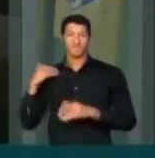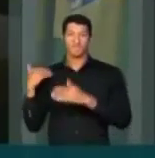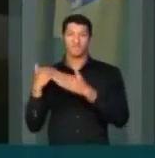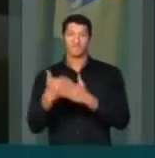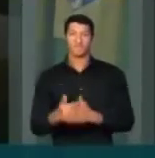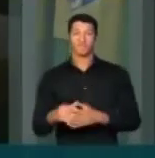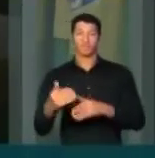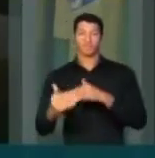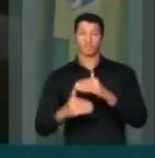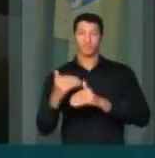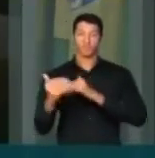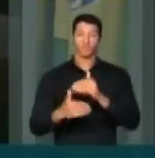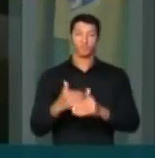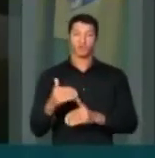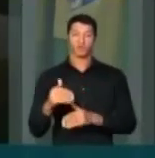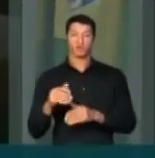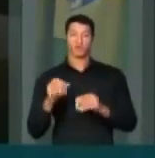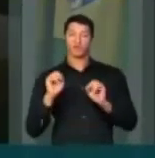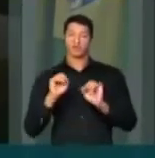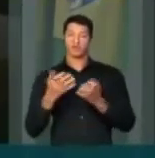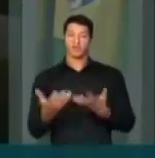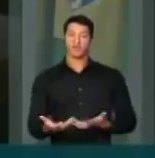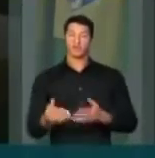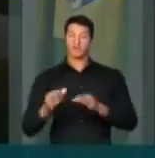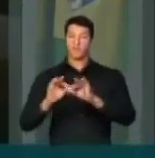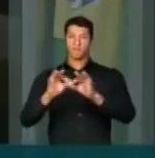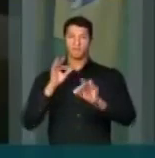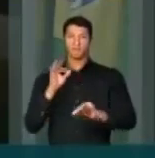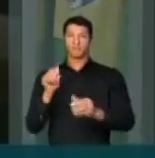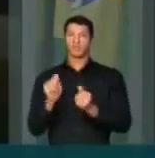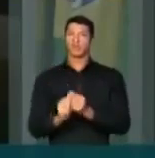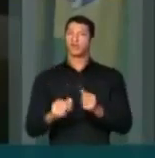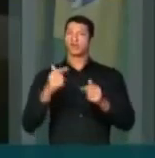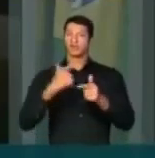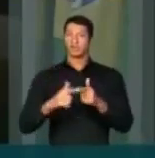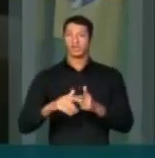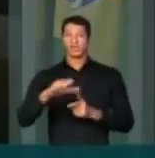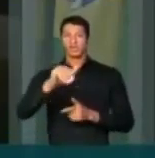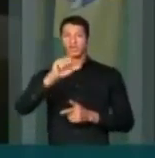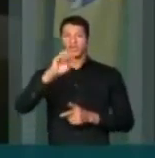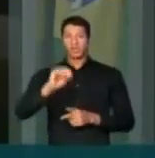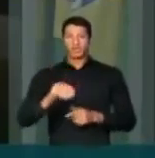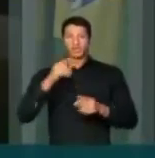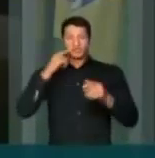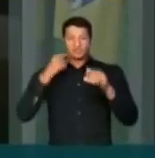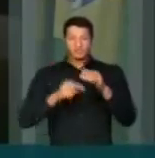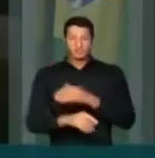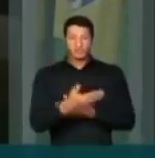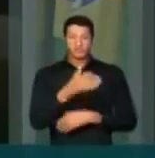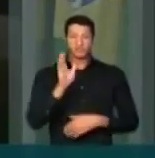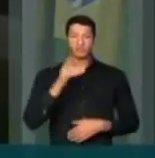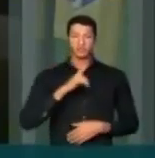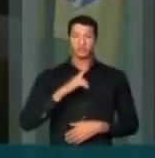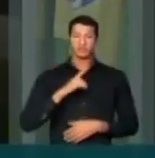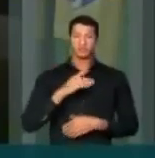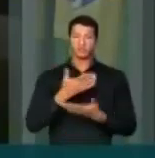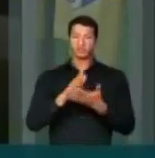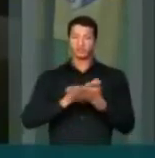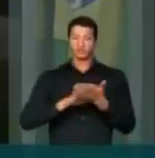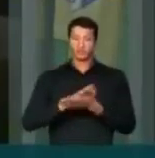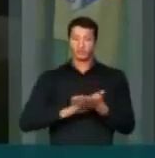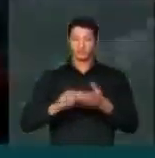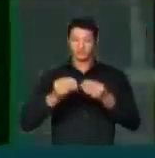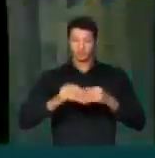parlamento passou, sequer de longe, com tantos casos de cassação que tivemos. Nada tão